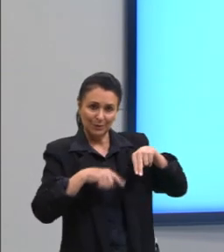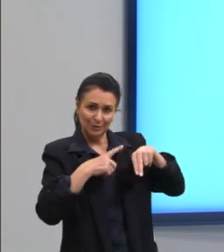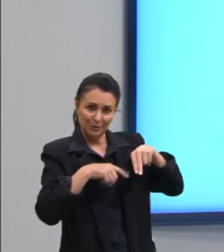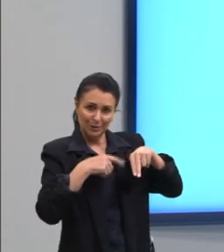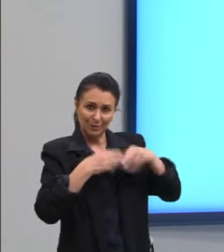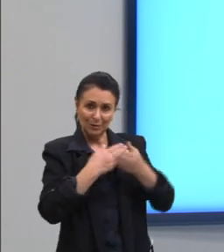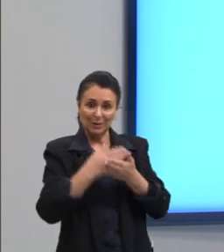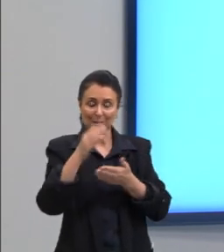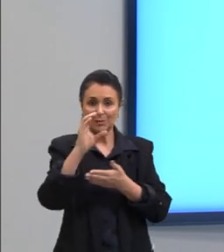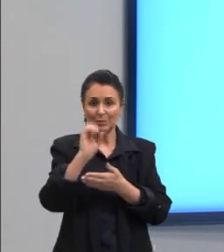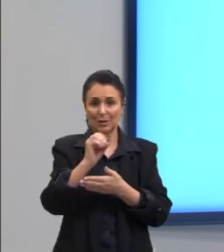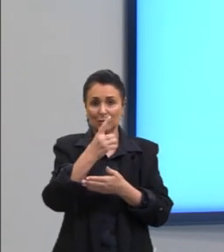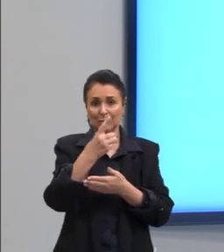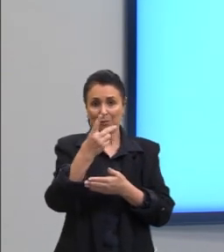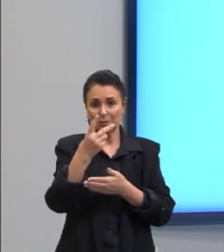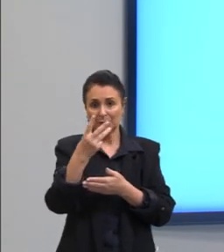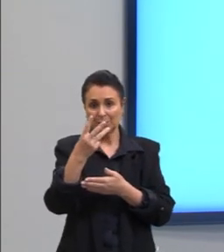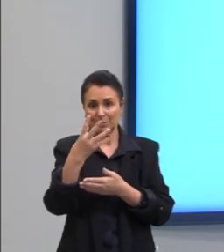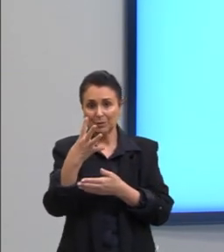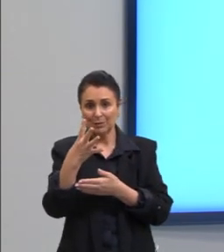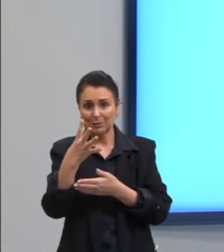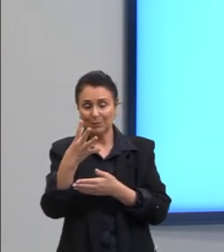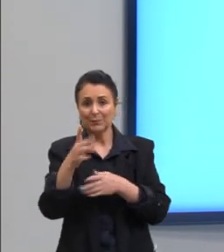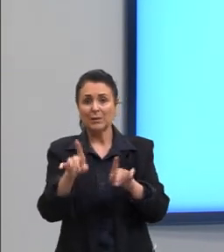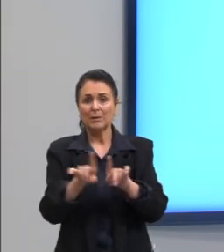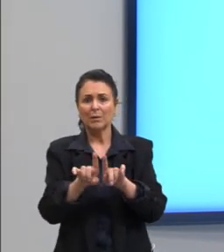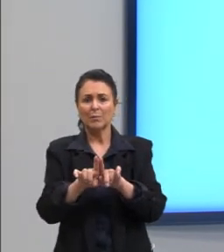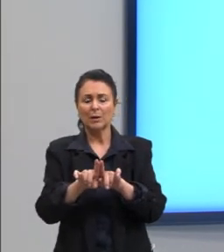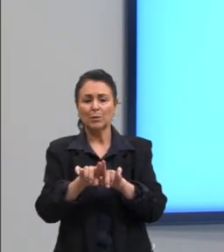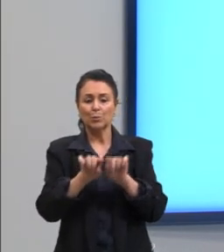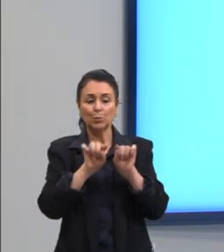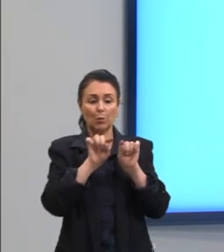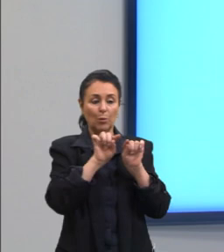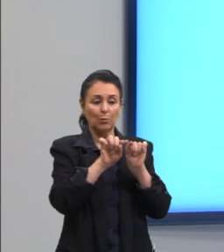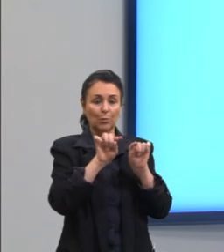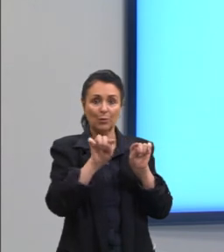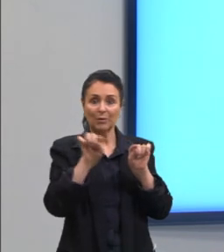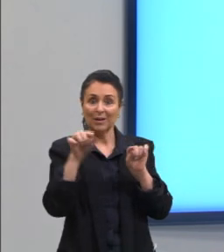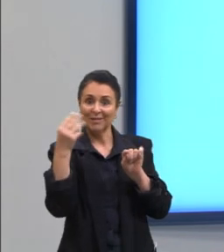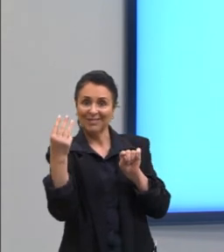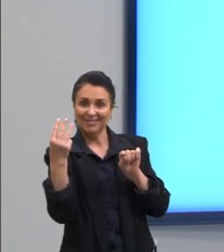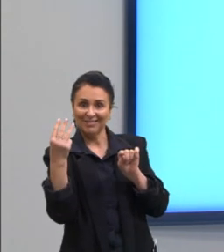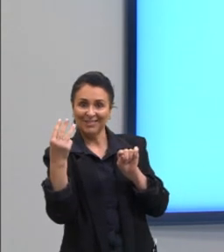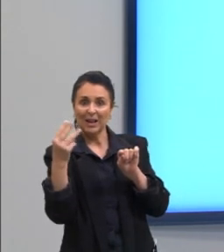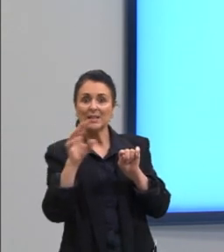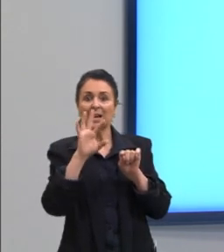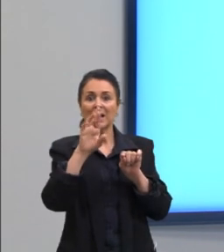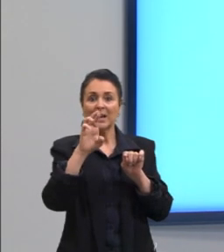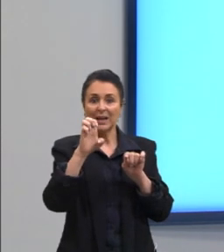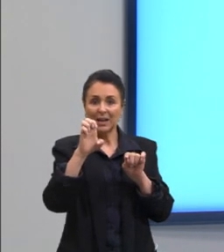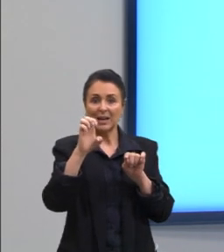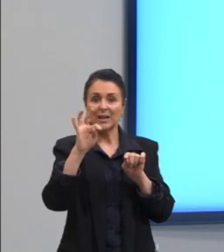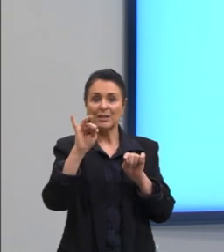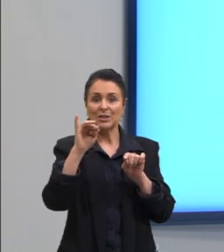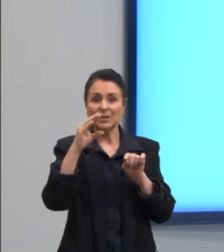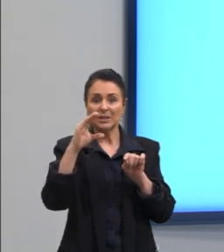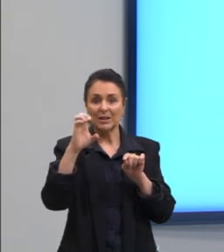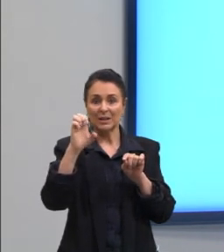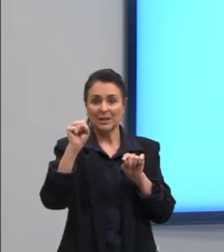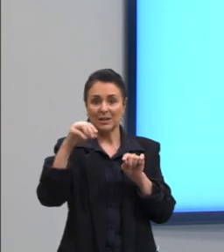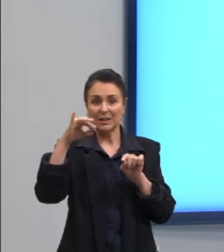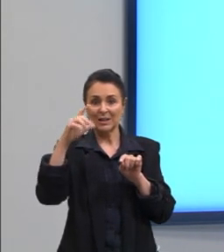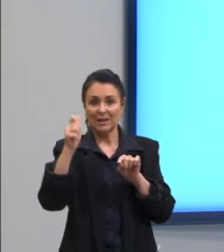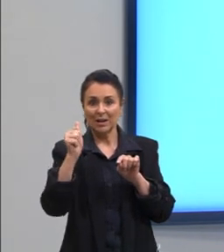começa em zero, um, dois, três, quatro, esses três pontinhos aqui são reticências, que significam continuidade, ou seja,